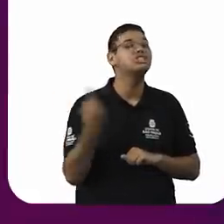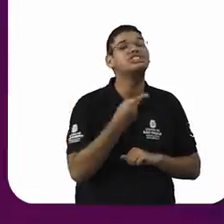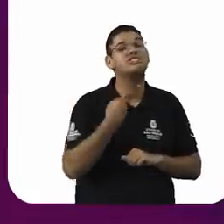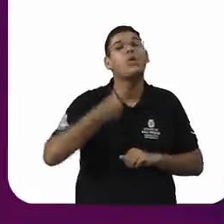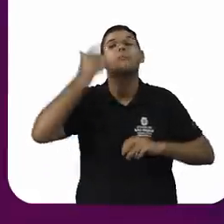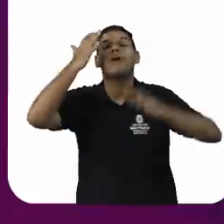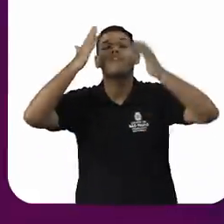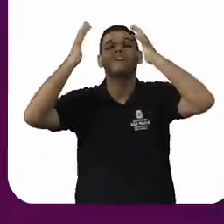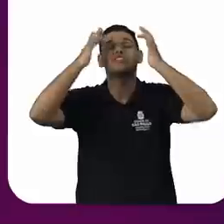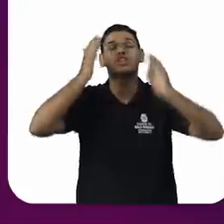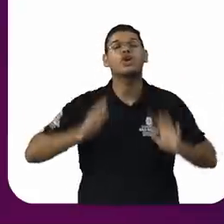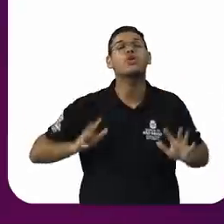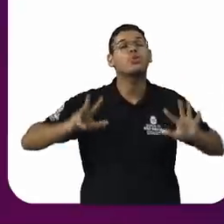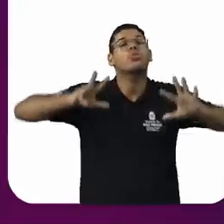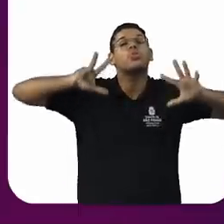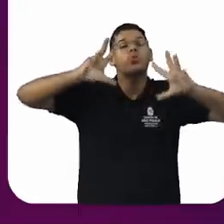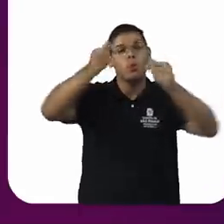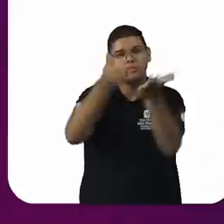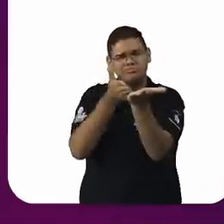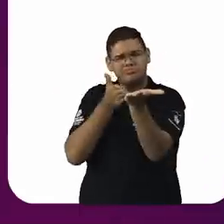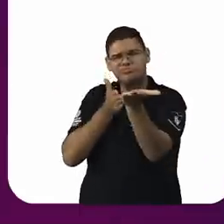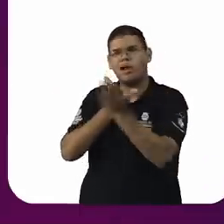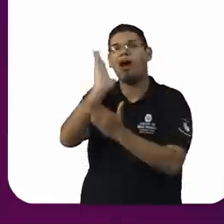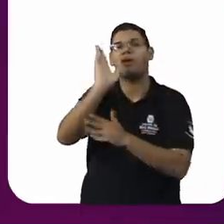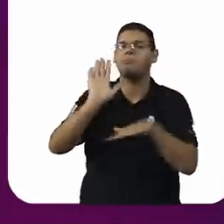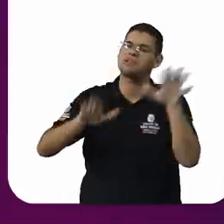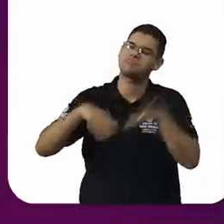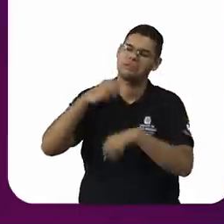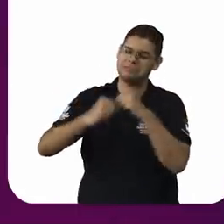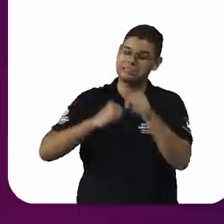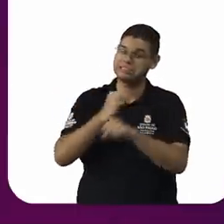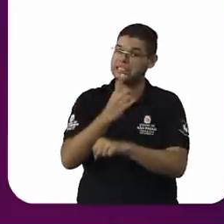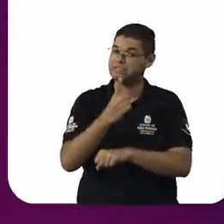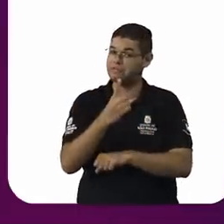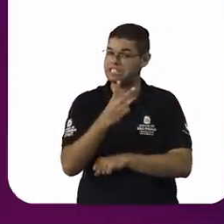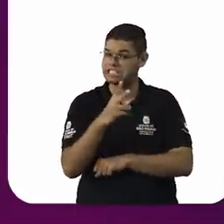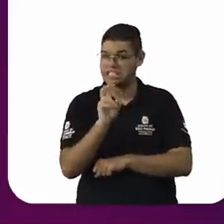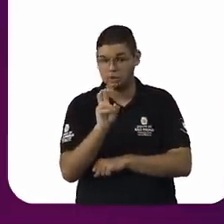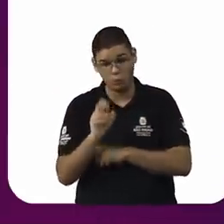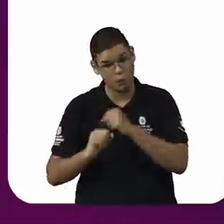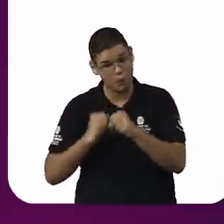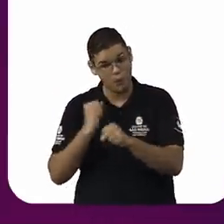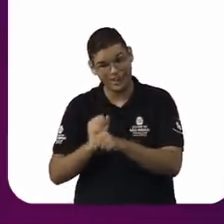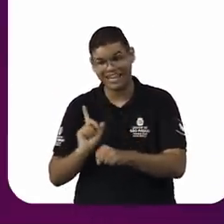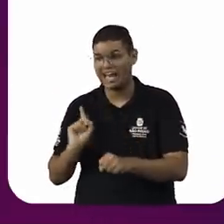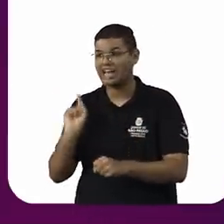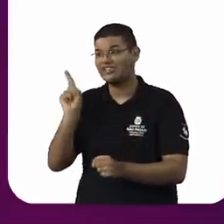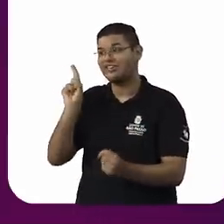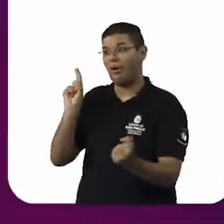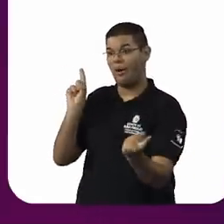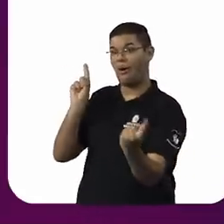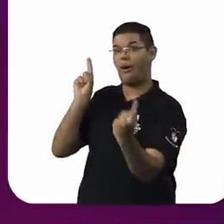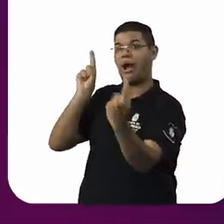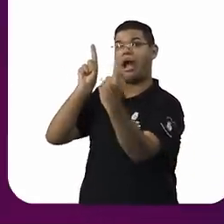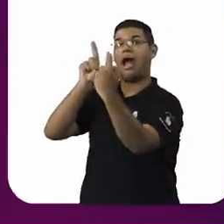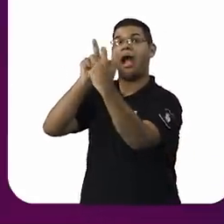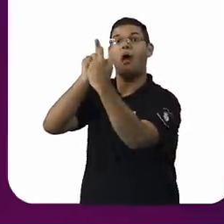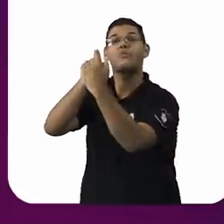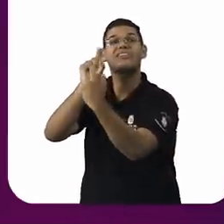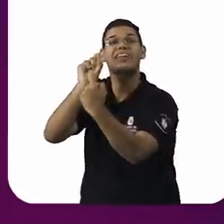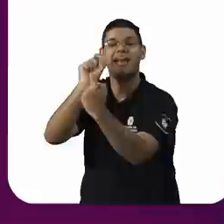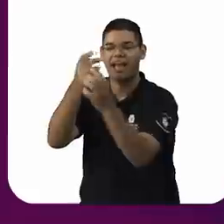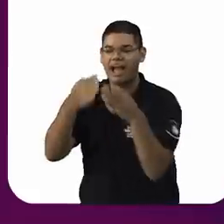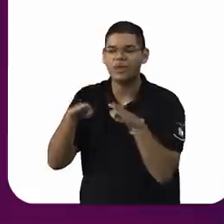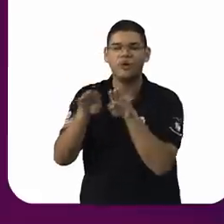anos, eu não sei quanto exatamente, nós alcançaremos a igualdade. Mas é muito tempo, não é, doutora? Falta muito ainda, não é?